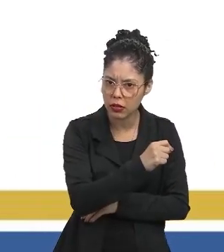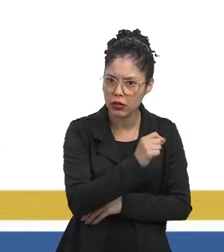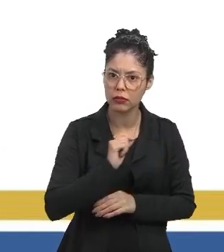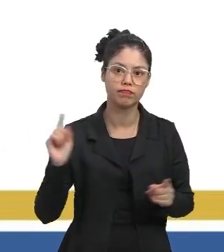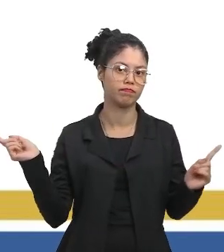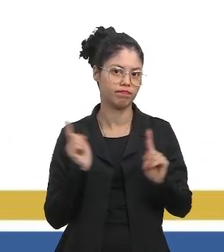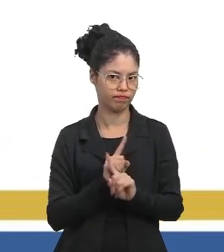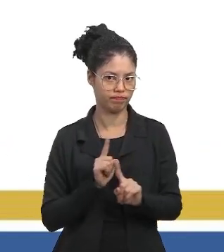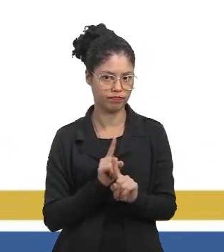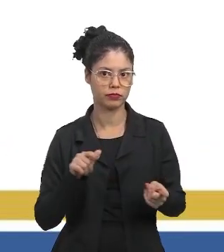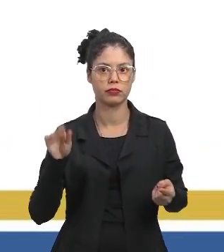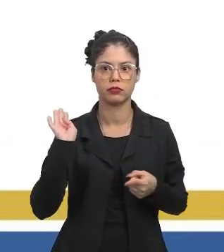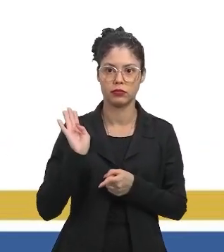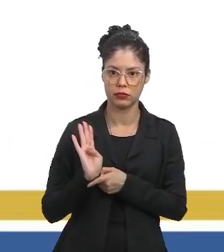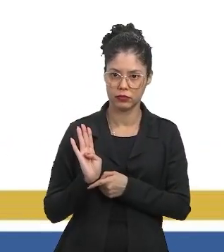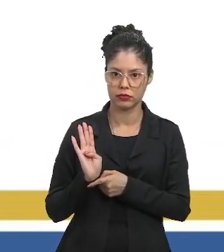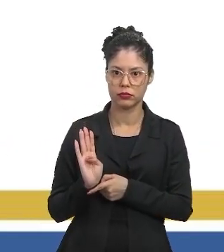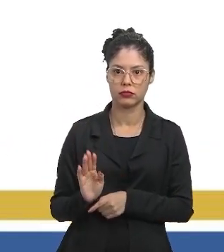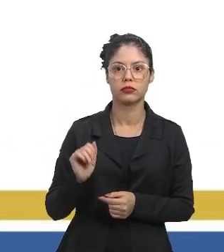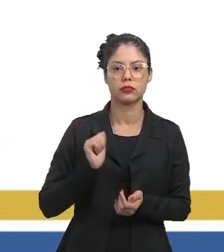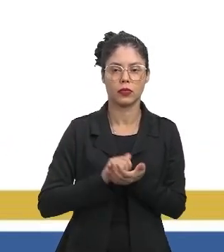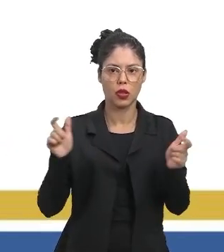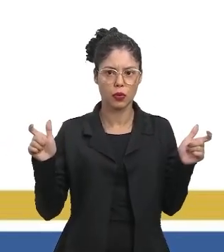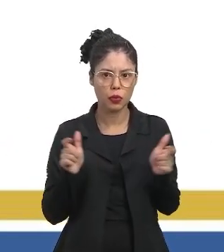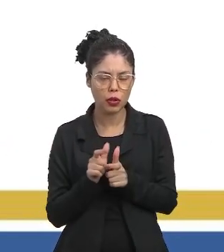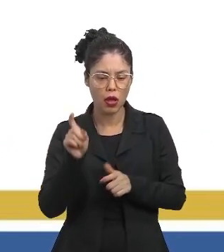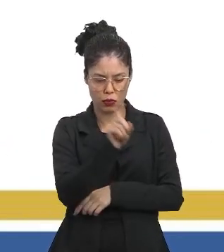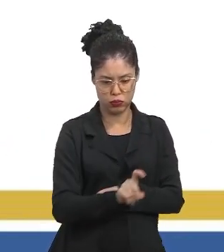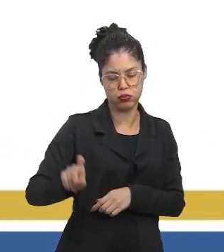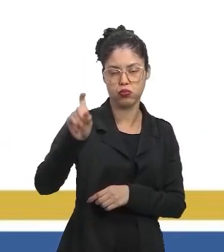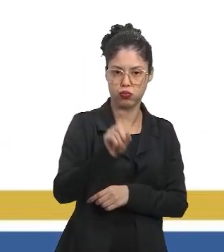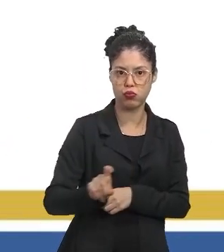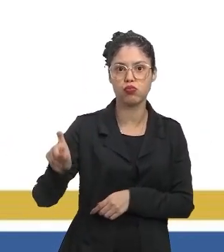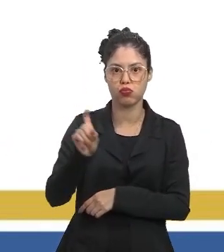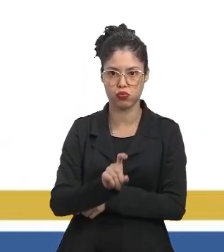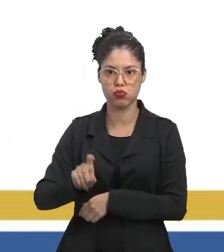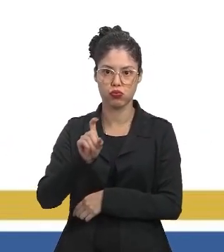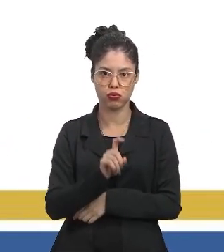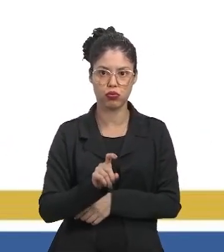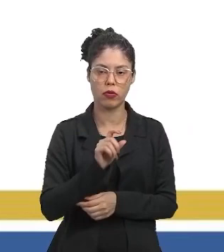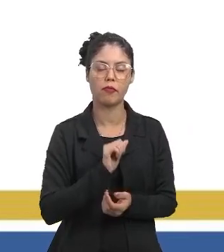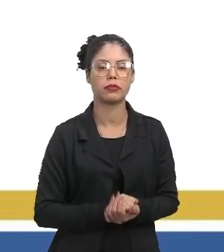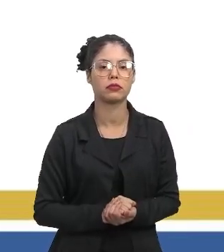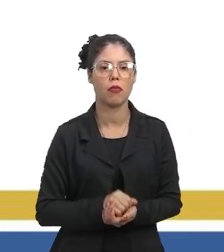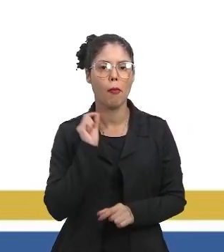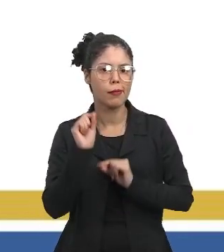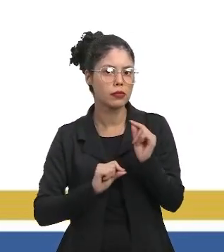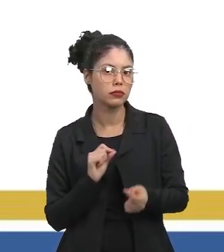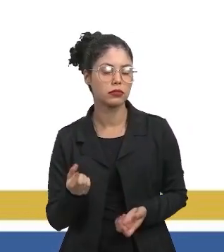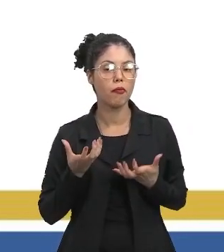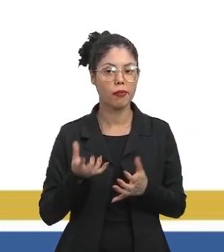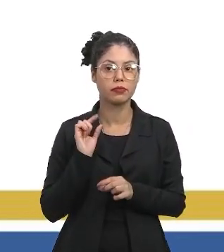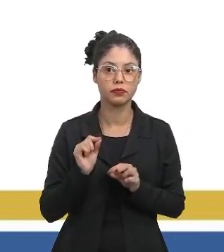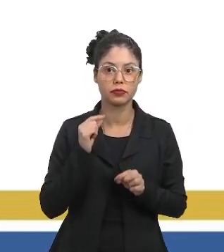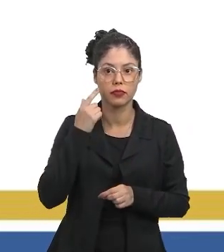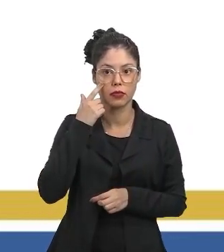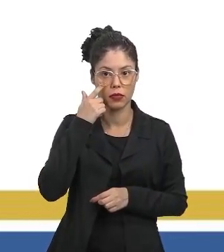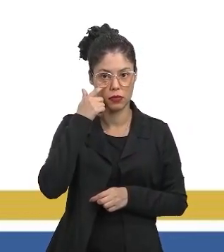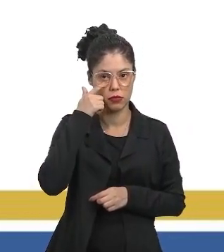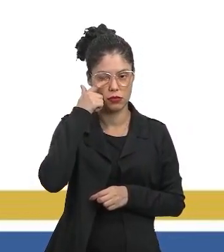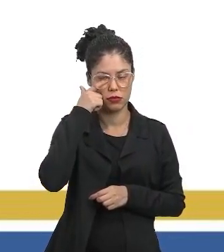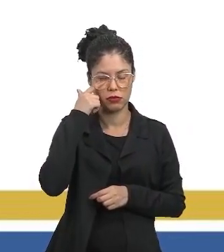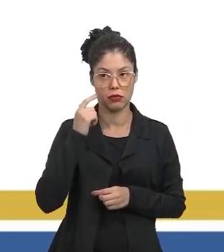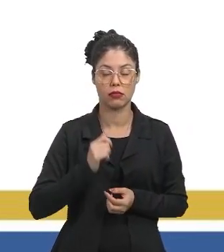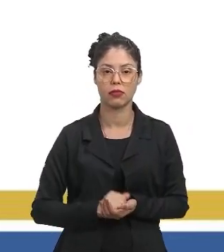Não. Reduz o uso de pesticidas? Não, ele está querendo aqui aumentar a quantidade de